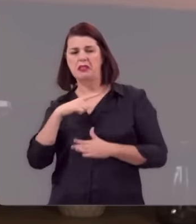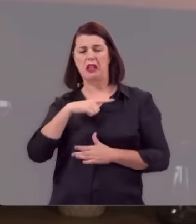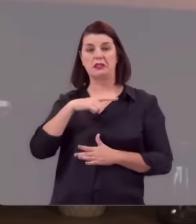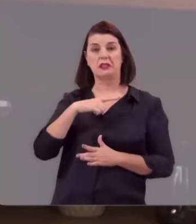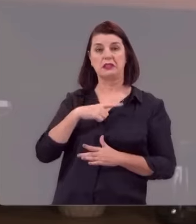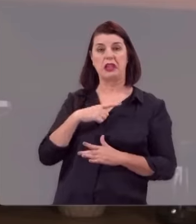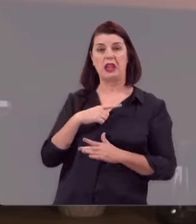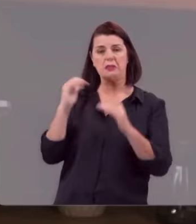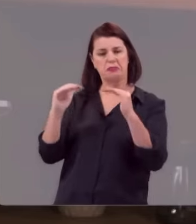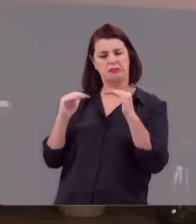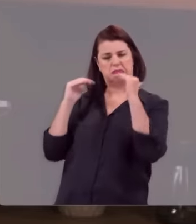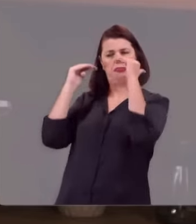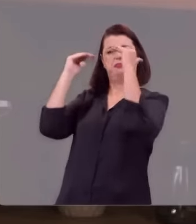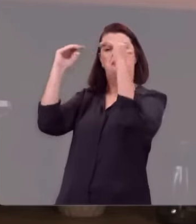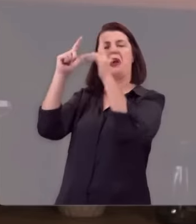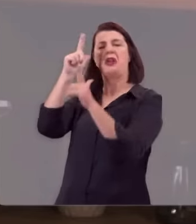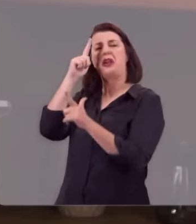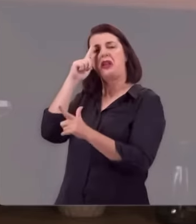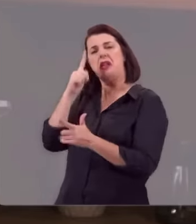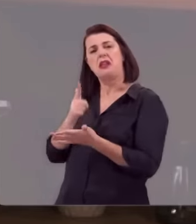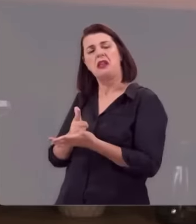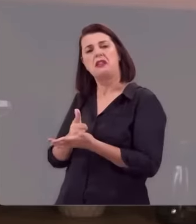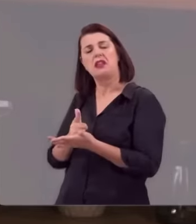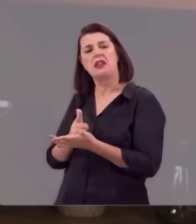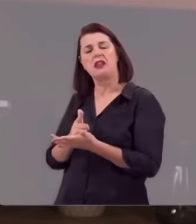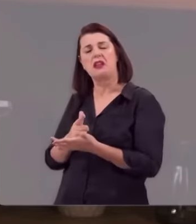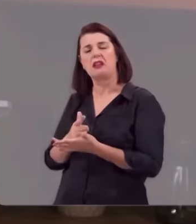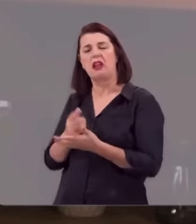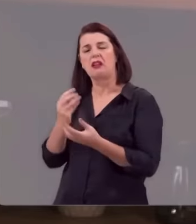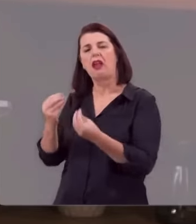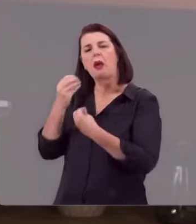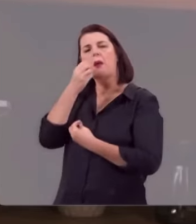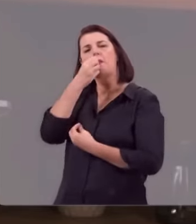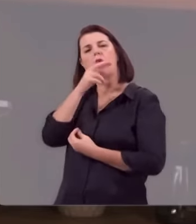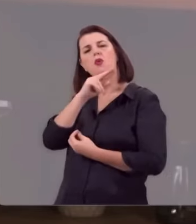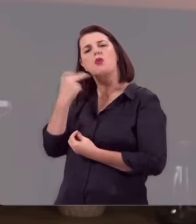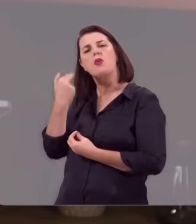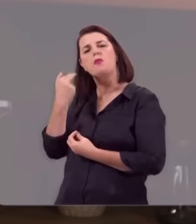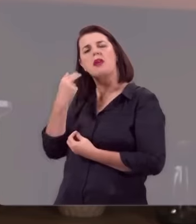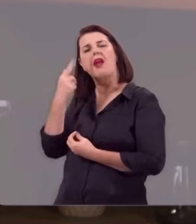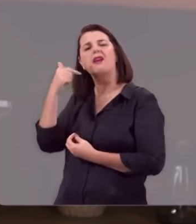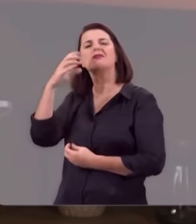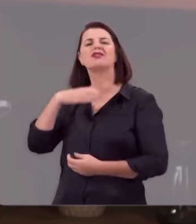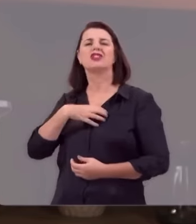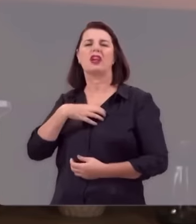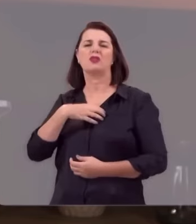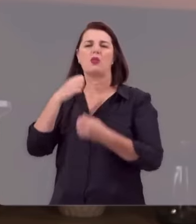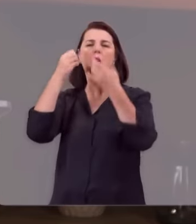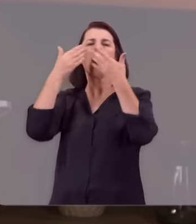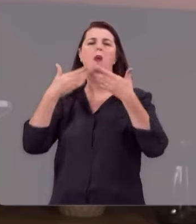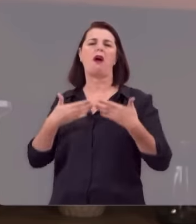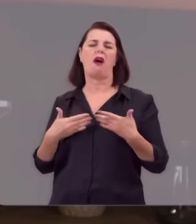não é a posição de liderança que você ocupa, que lhe dá bom nome. É seu caráter, é a sua honra.